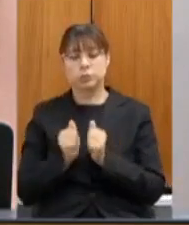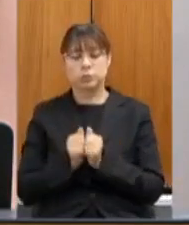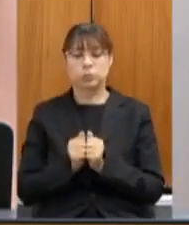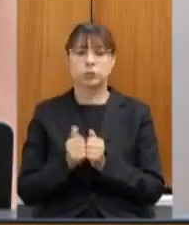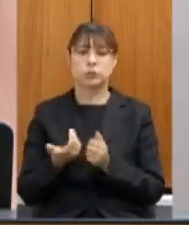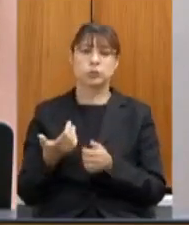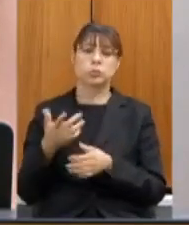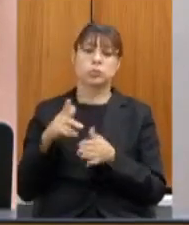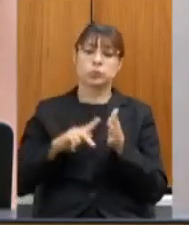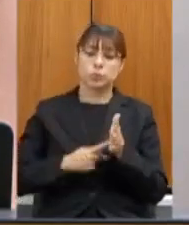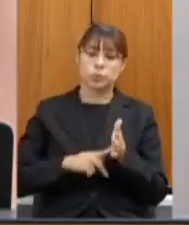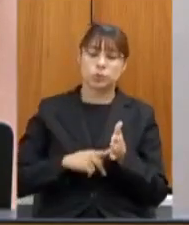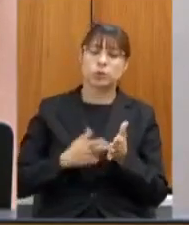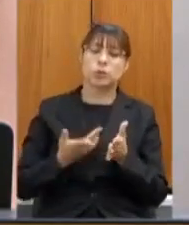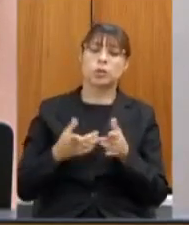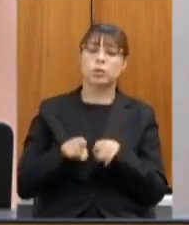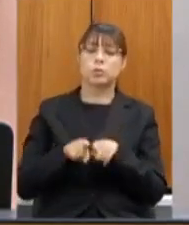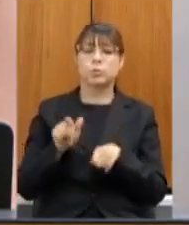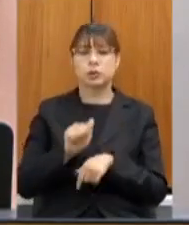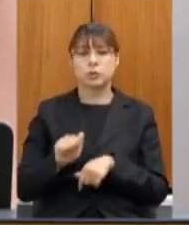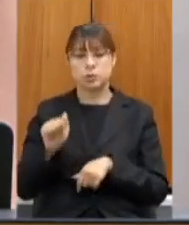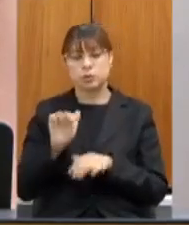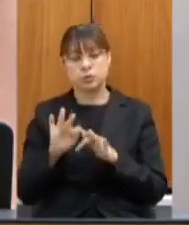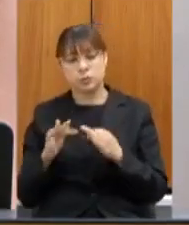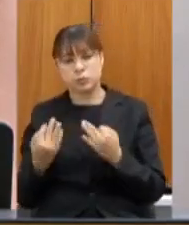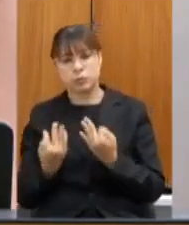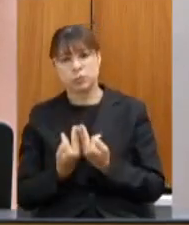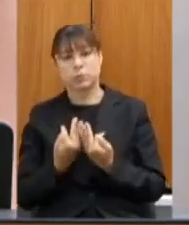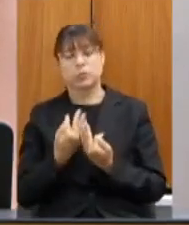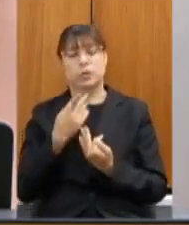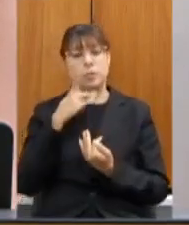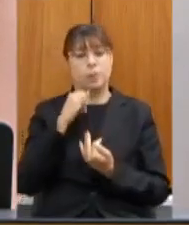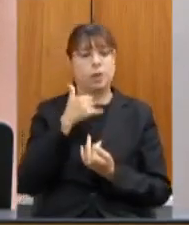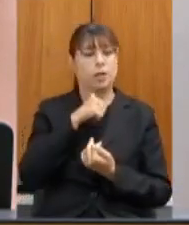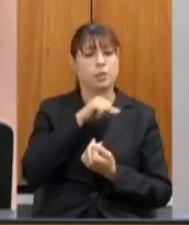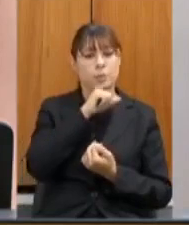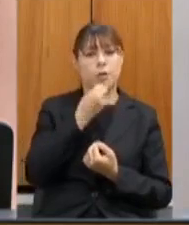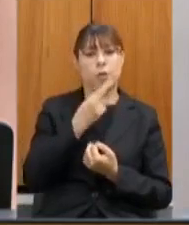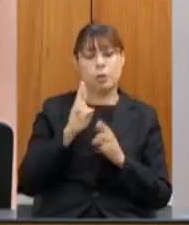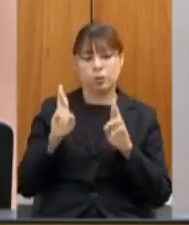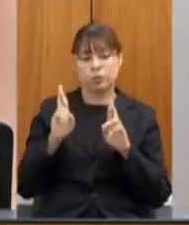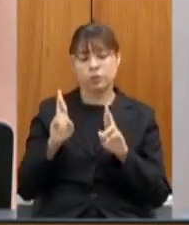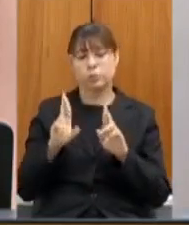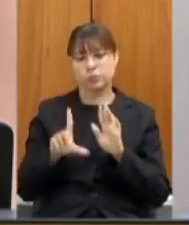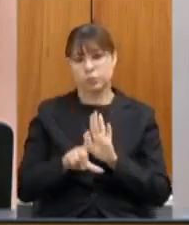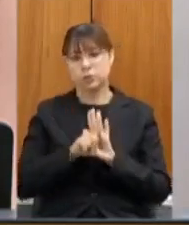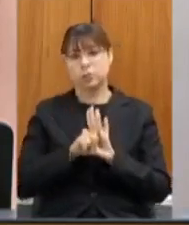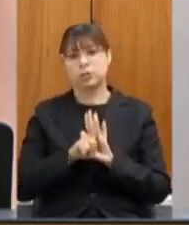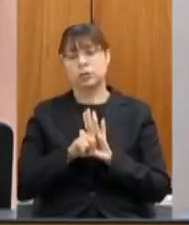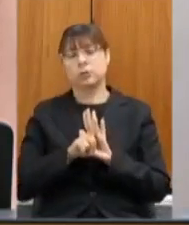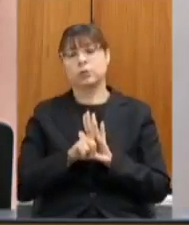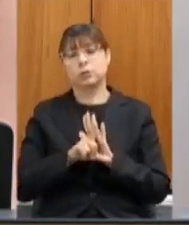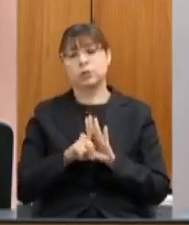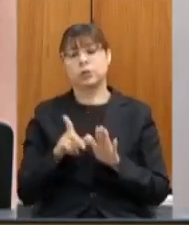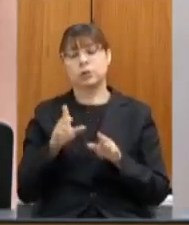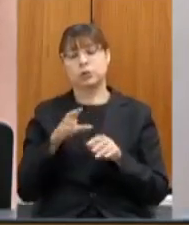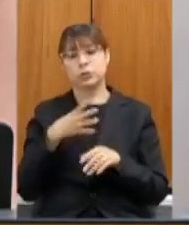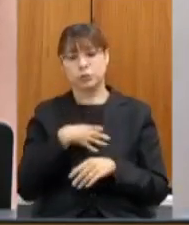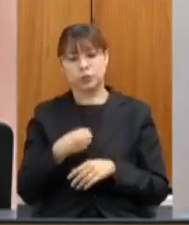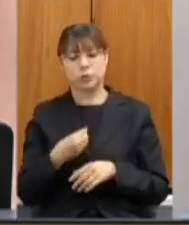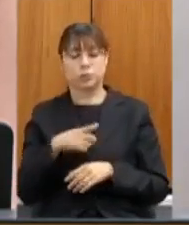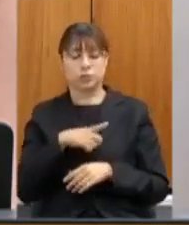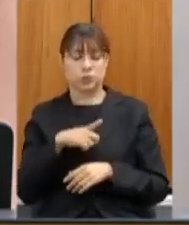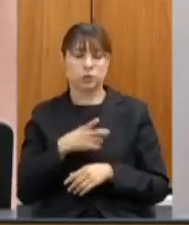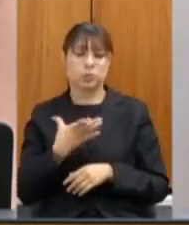trabalhadores associações de pais mães ou responsáveis legais entidades estudantis até que